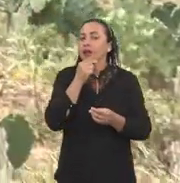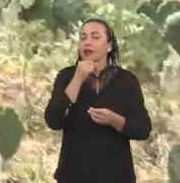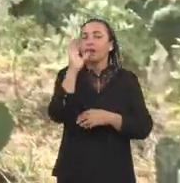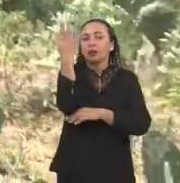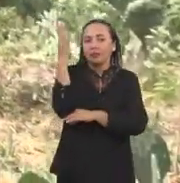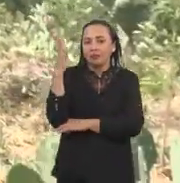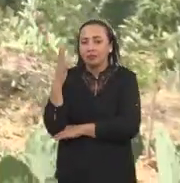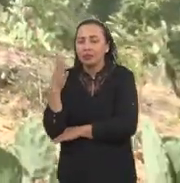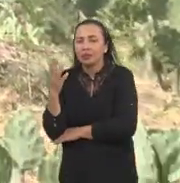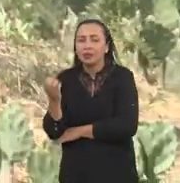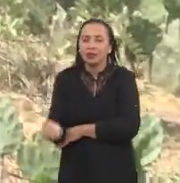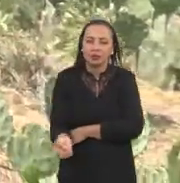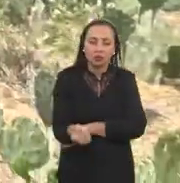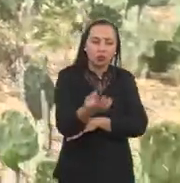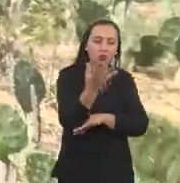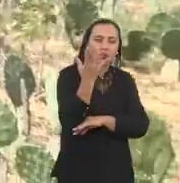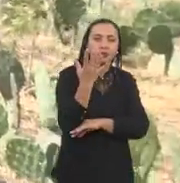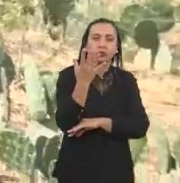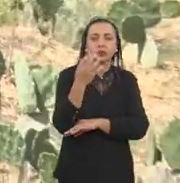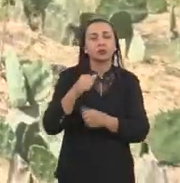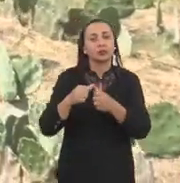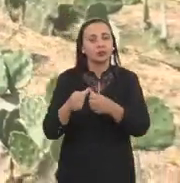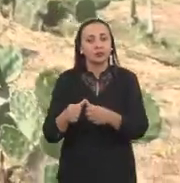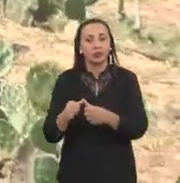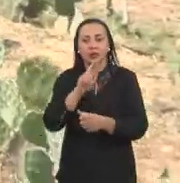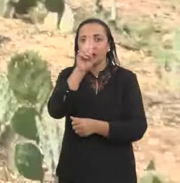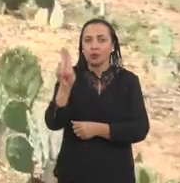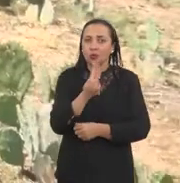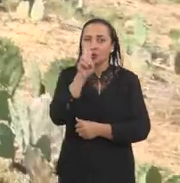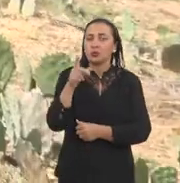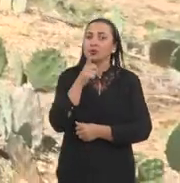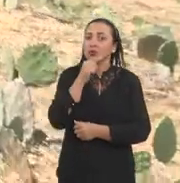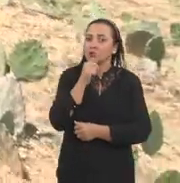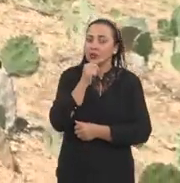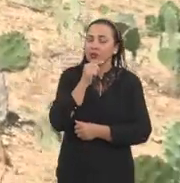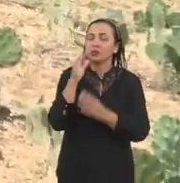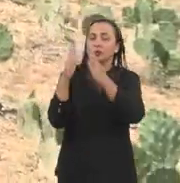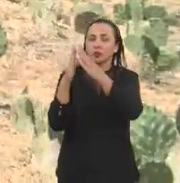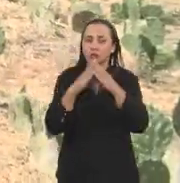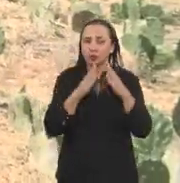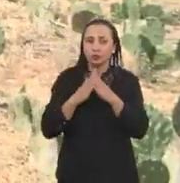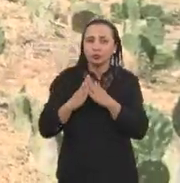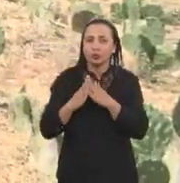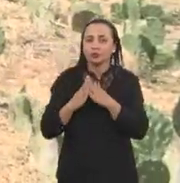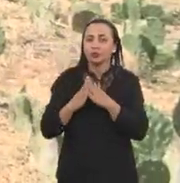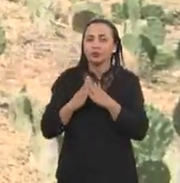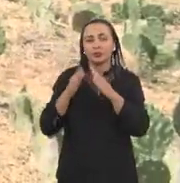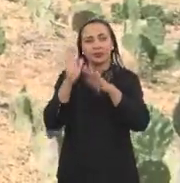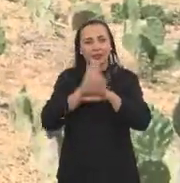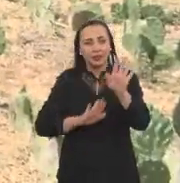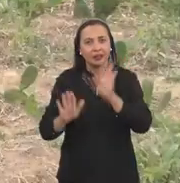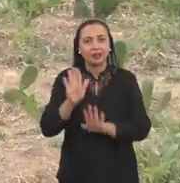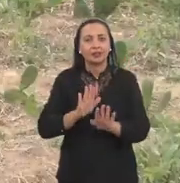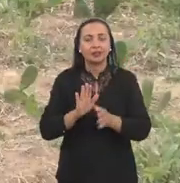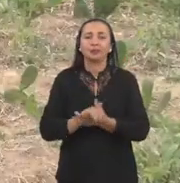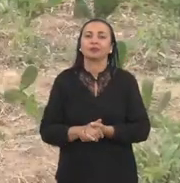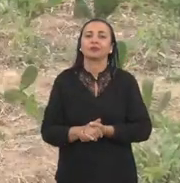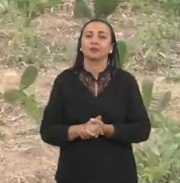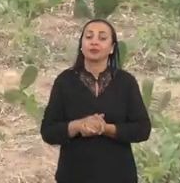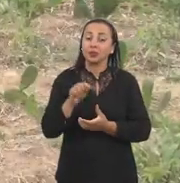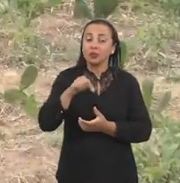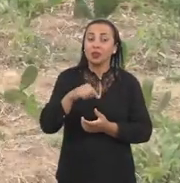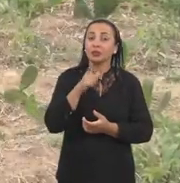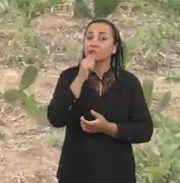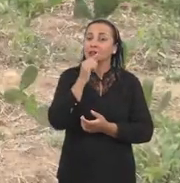estado hídrico dessas plantas que estão sendo submetidas ao uso dessa água residuária. Com essa